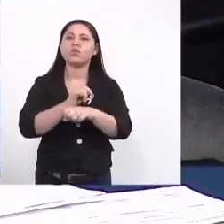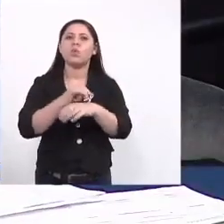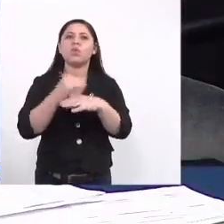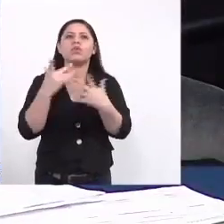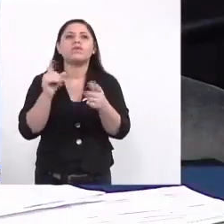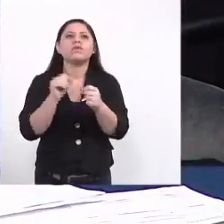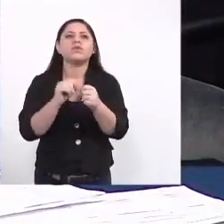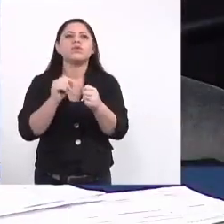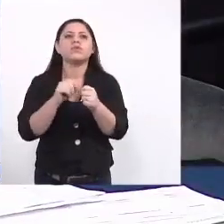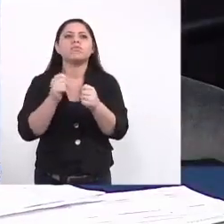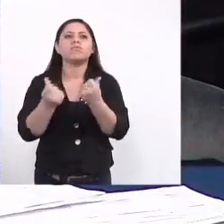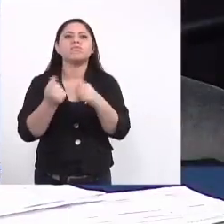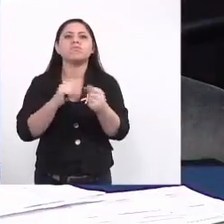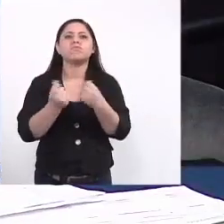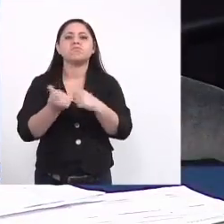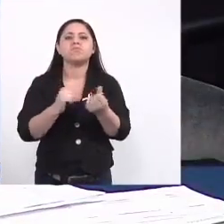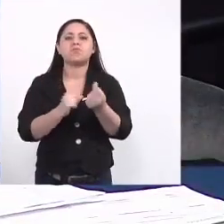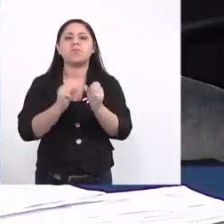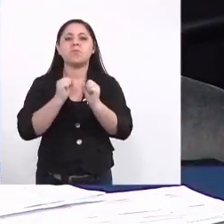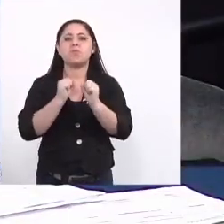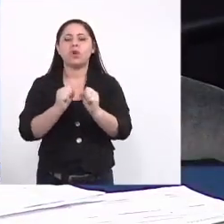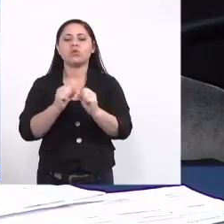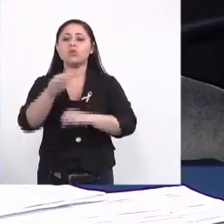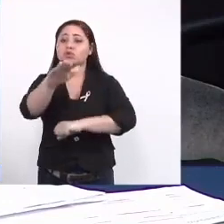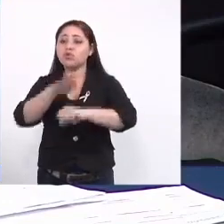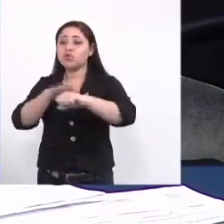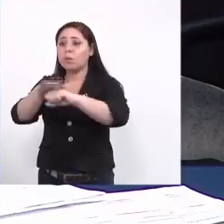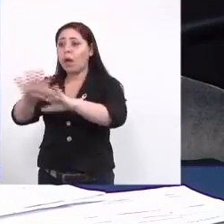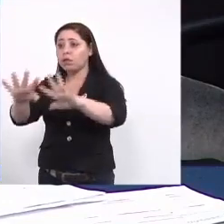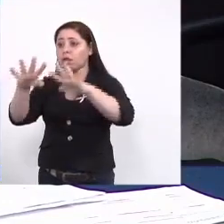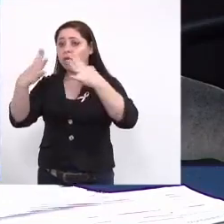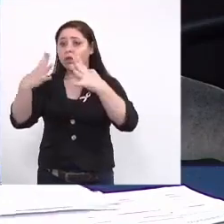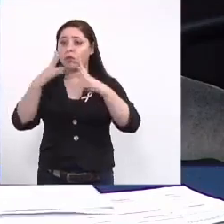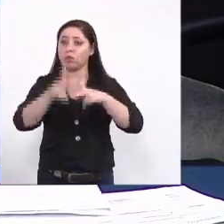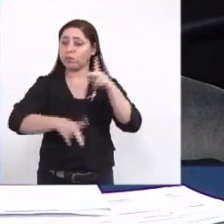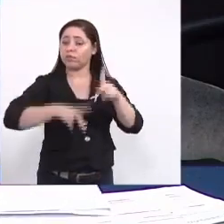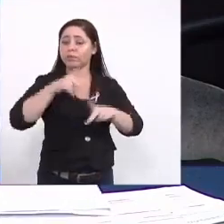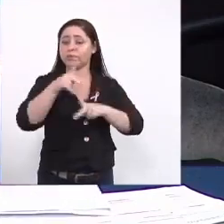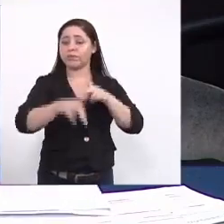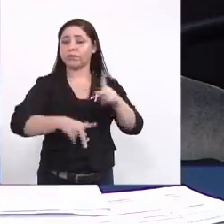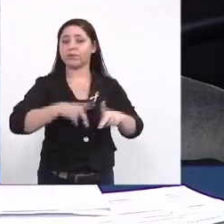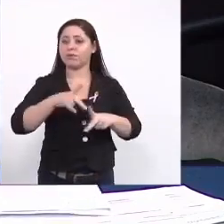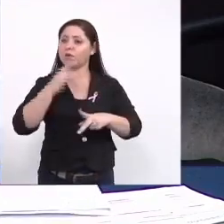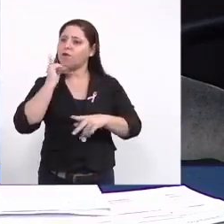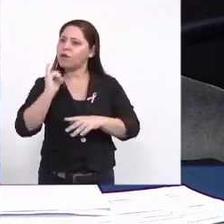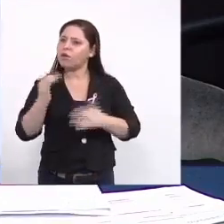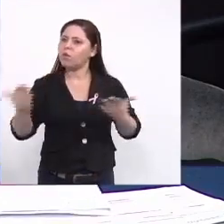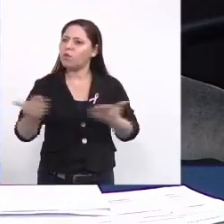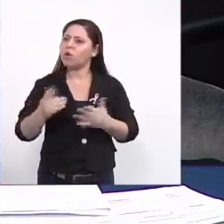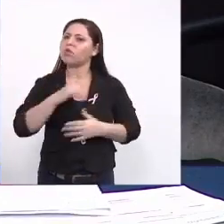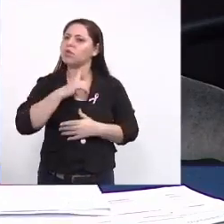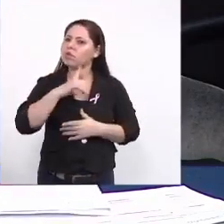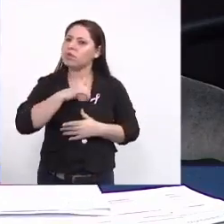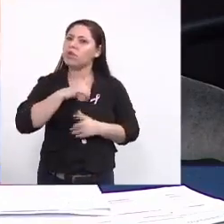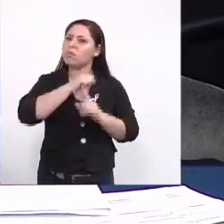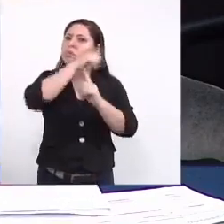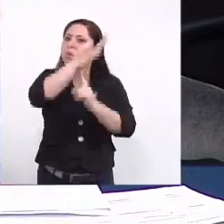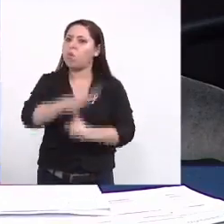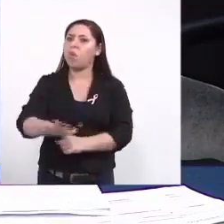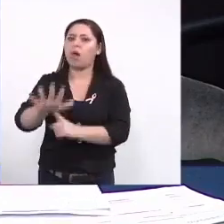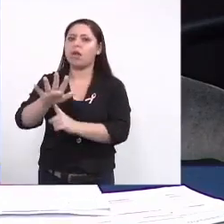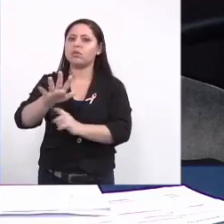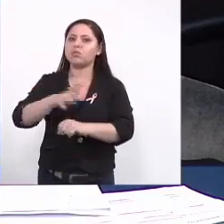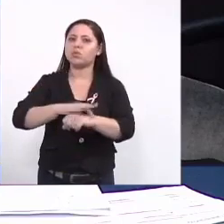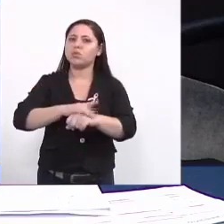ações onde nós podemos chamar a atenção da população e falar ó existe uma epidemia